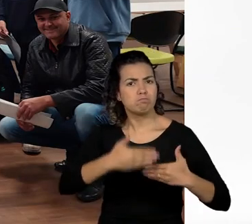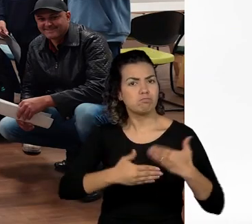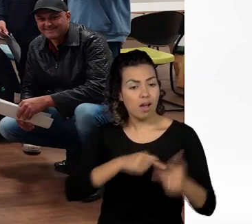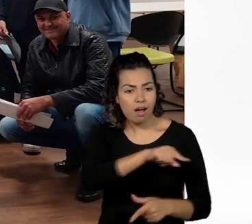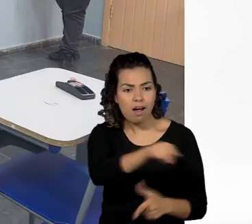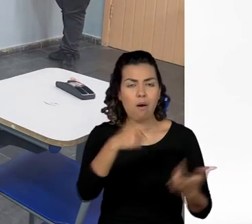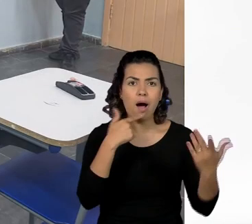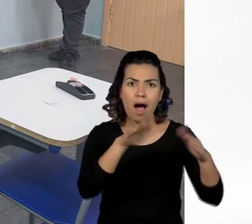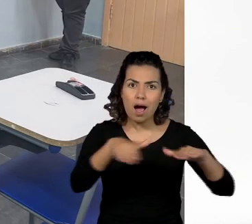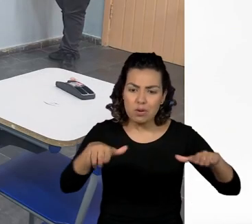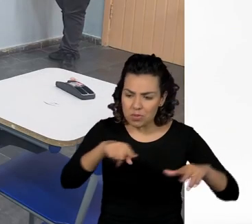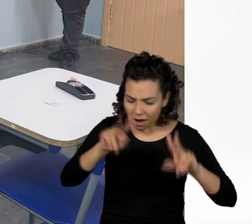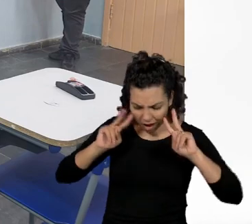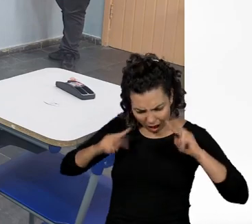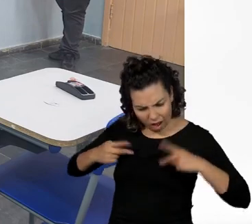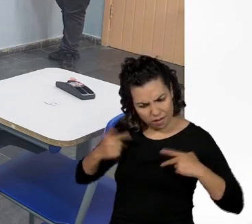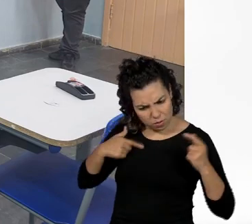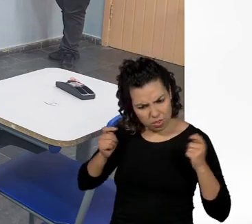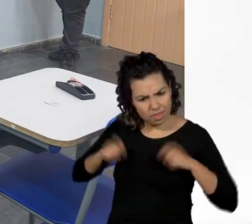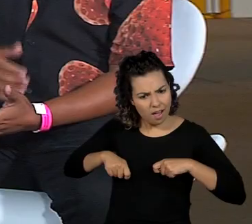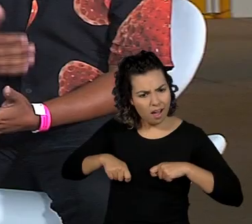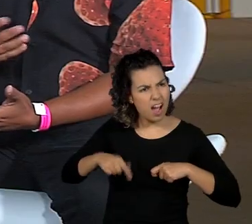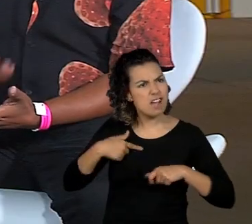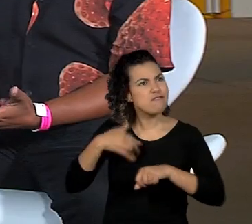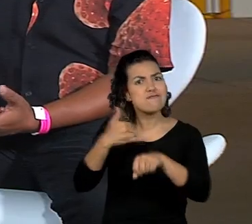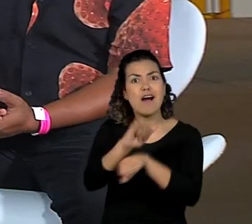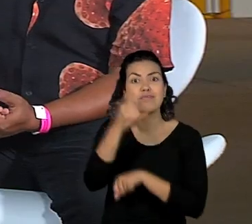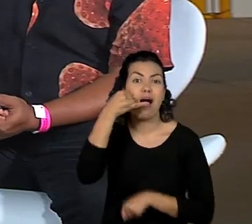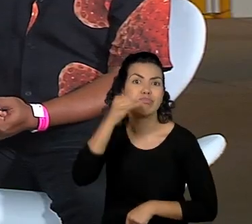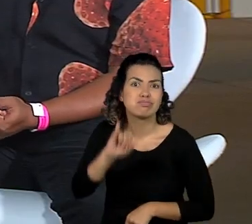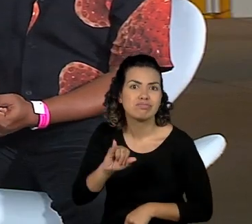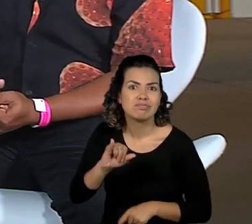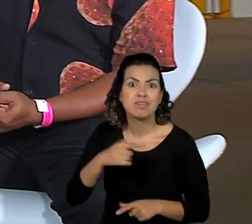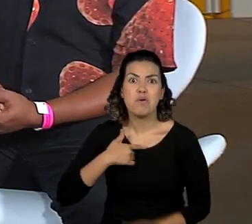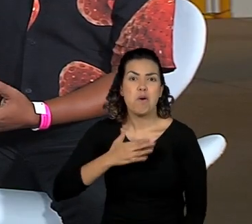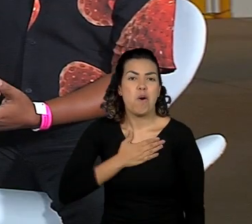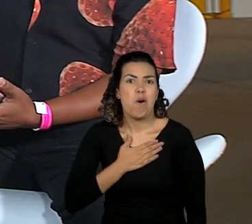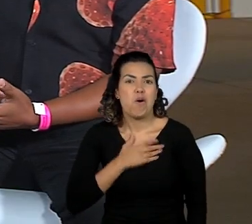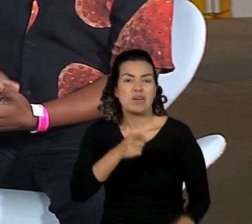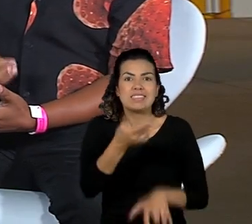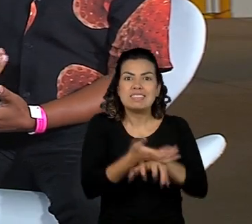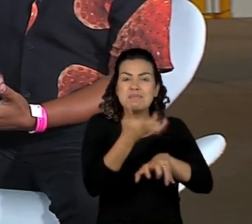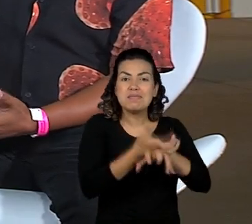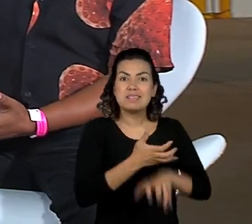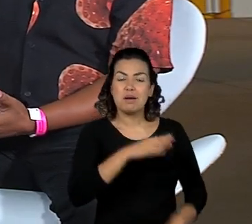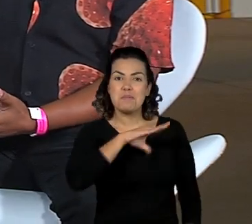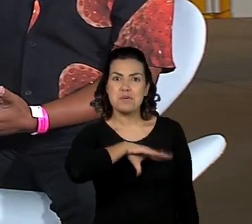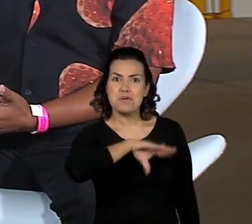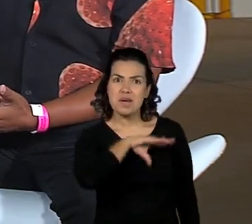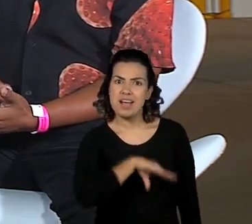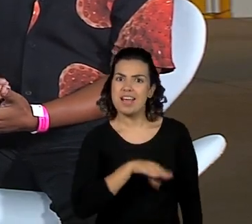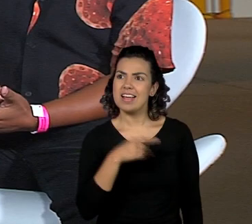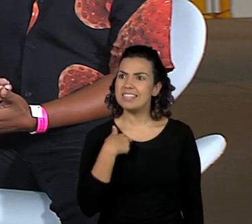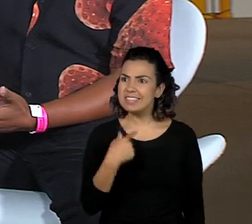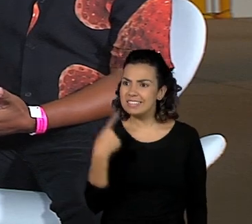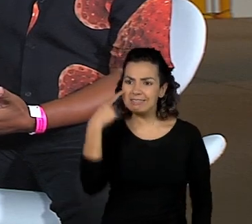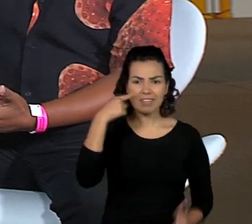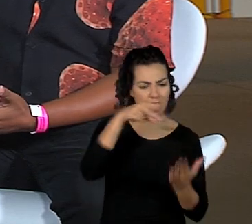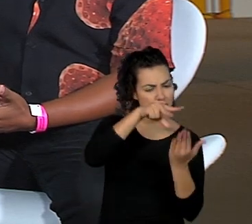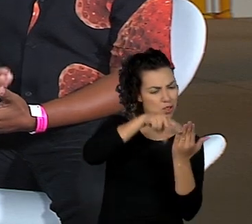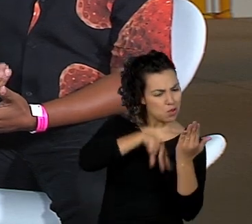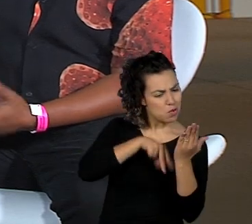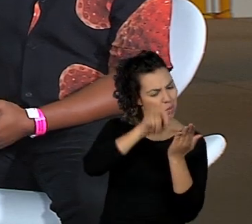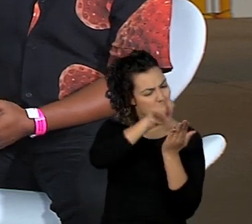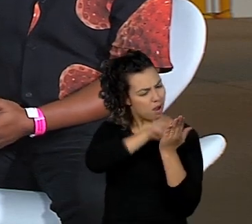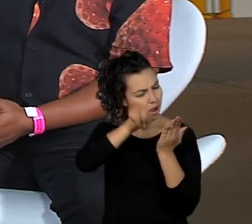aprendendo, então eles se comunicavam para não faltar aula, eles gostavam das aulas de português, eles percebiam o crescimento dele na questão da leitura e da escrita,